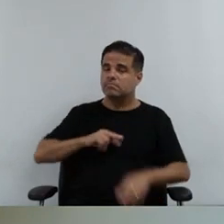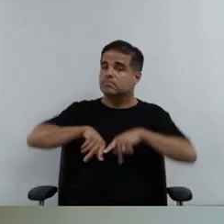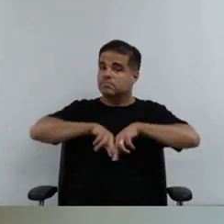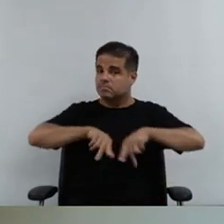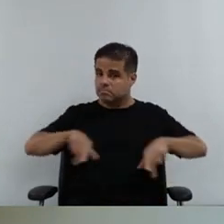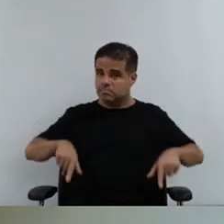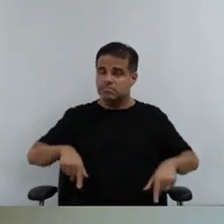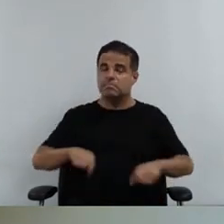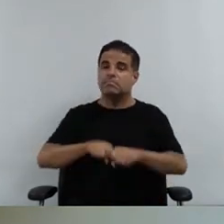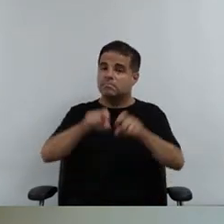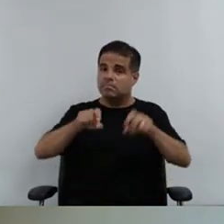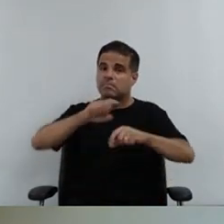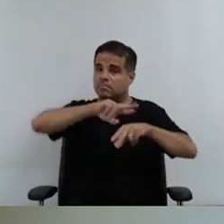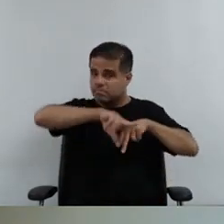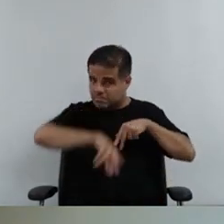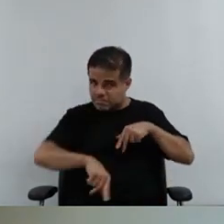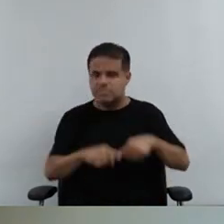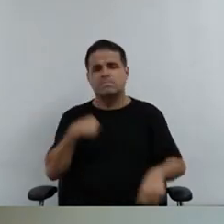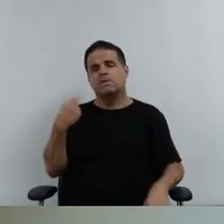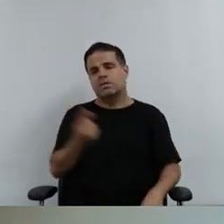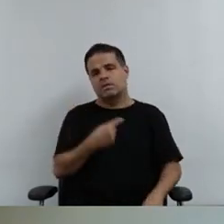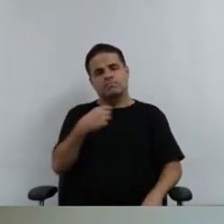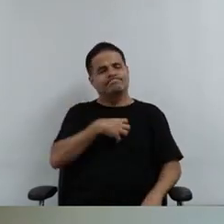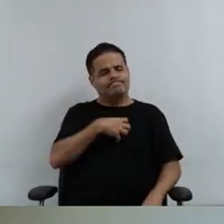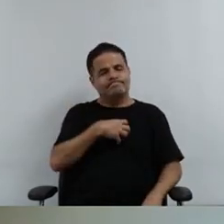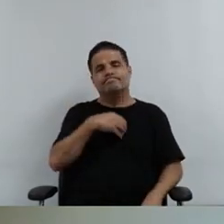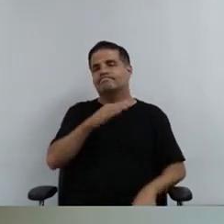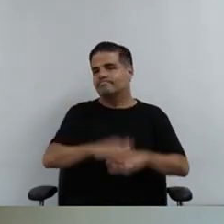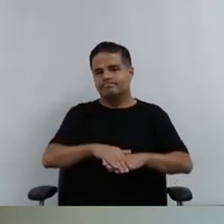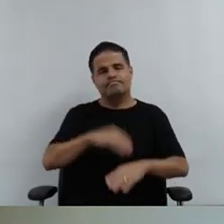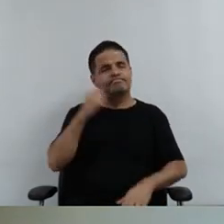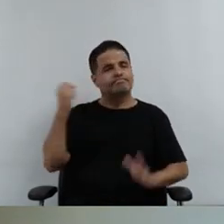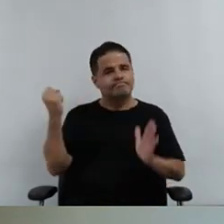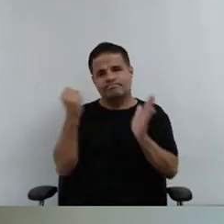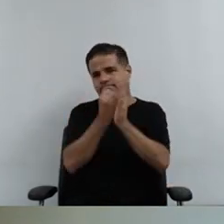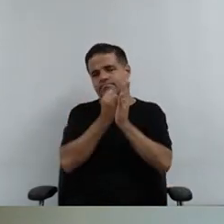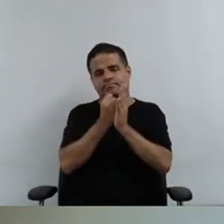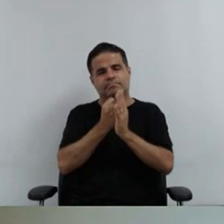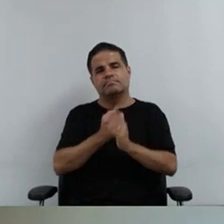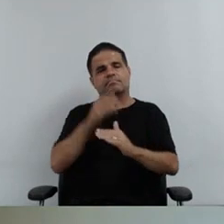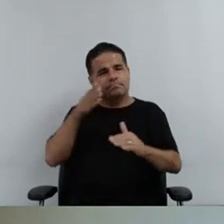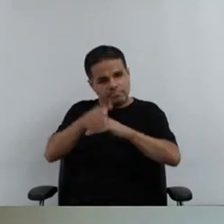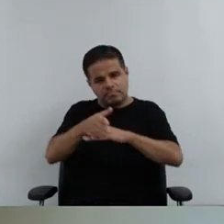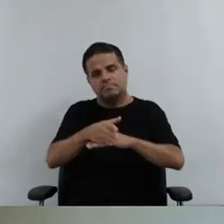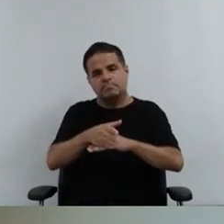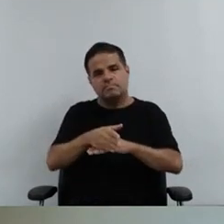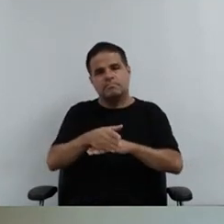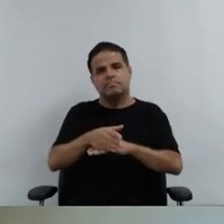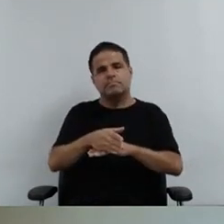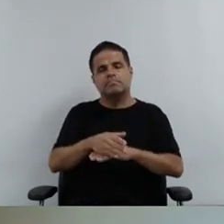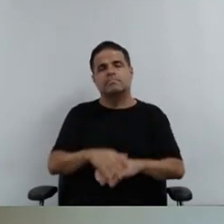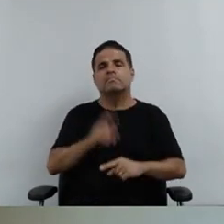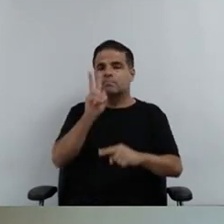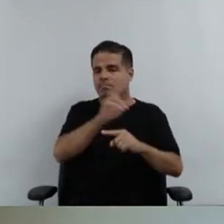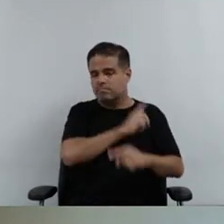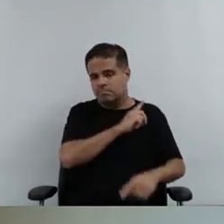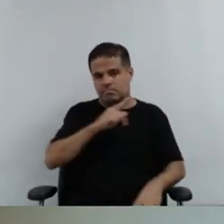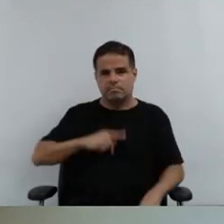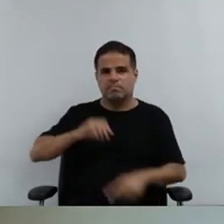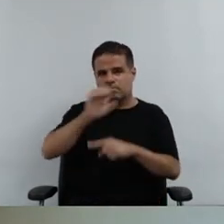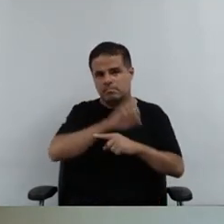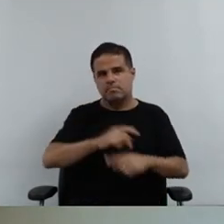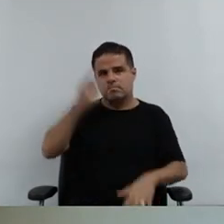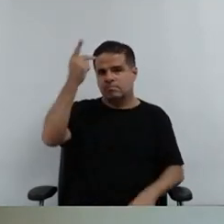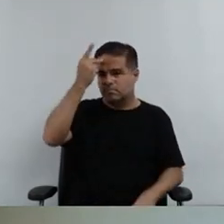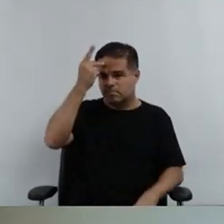sexual e de gênero, para nós é mais um marcador dessa atuação paradigmática da Defensoria Pública do Estado de São